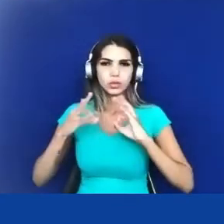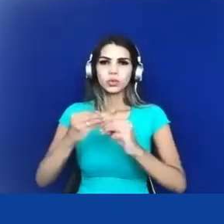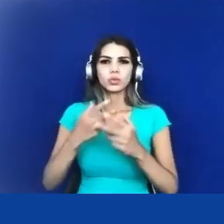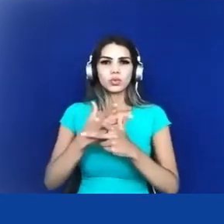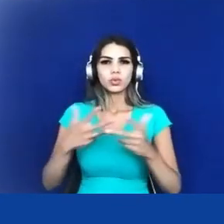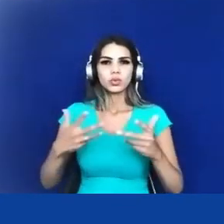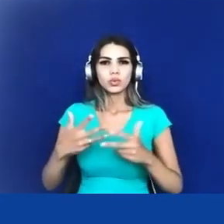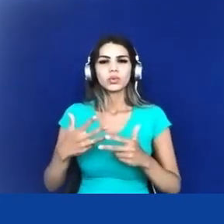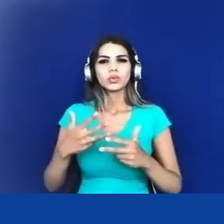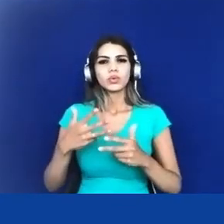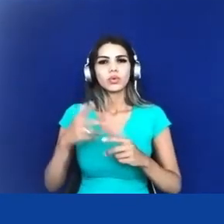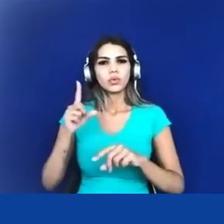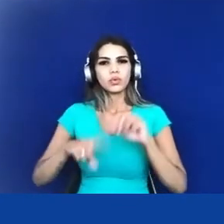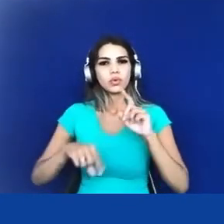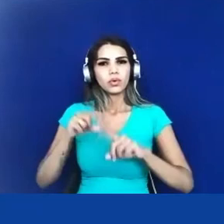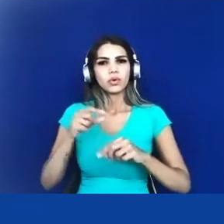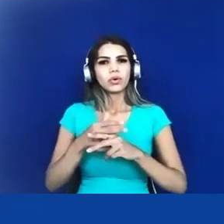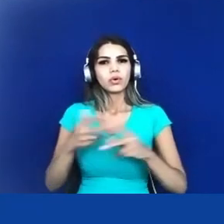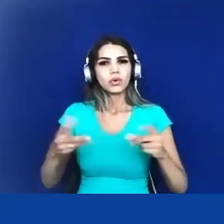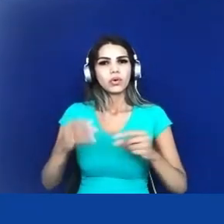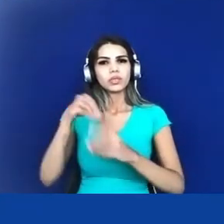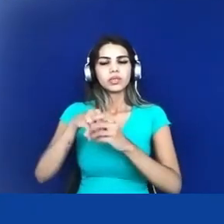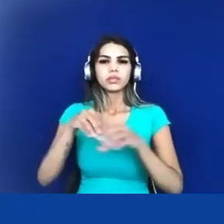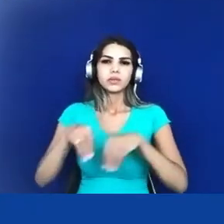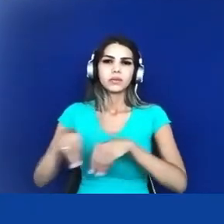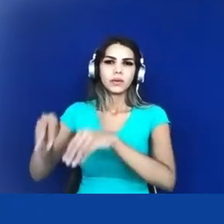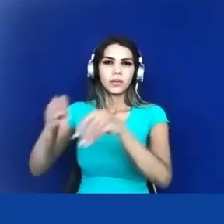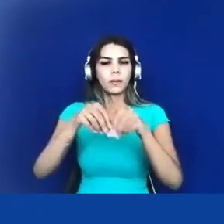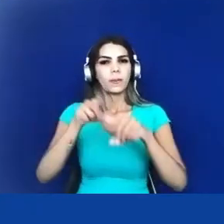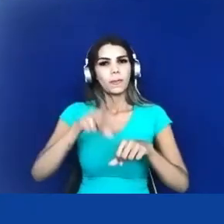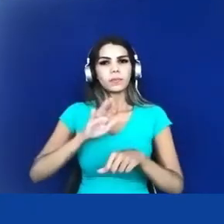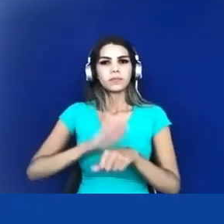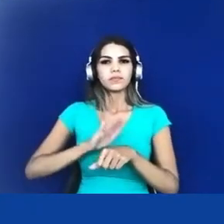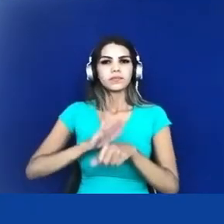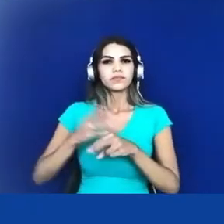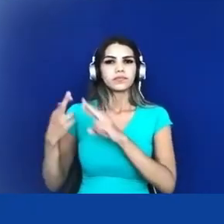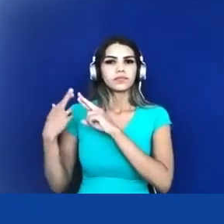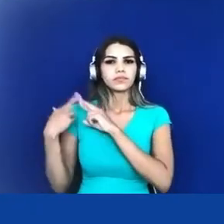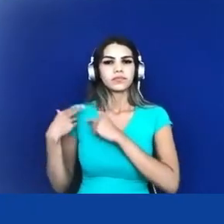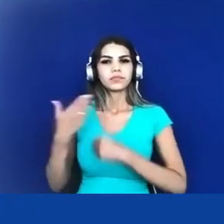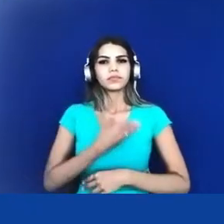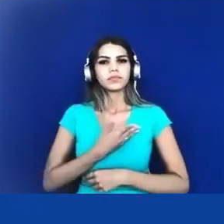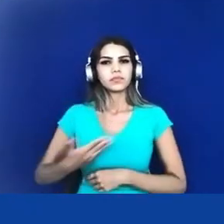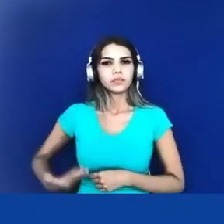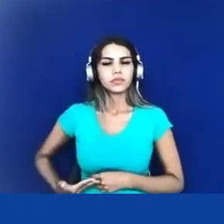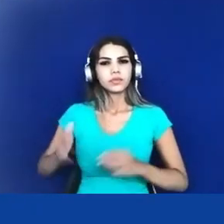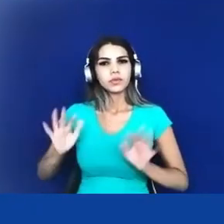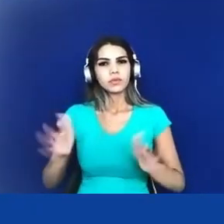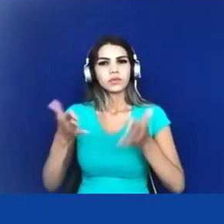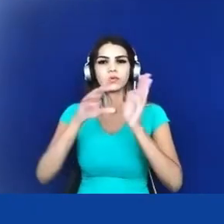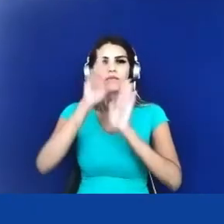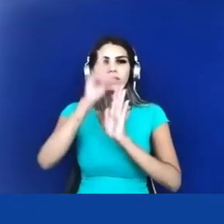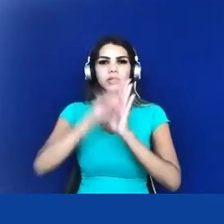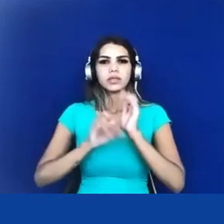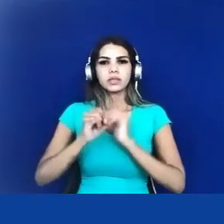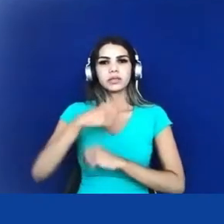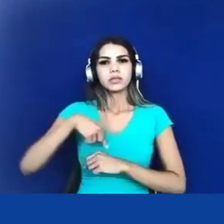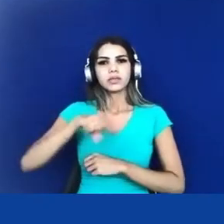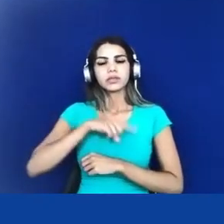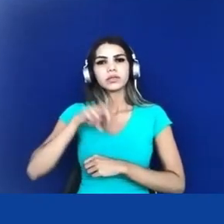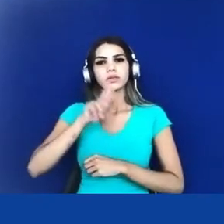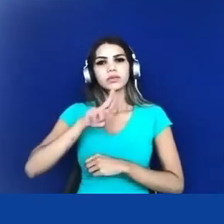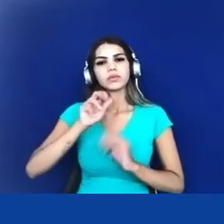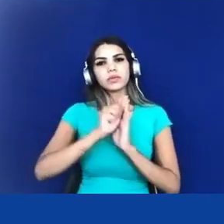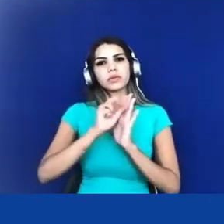né cabe ao Estado então promover vários direitos quando a gente usa o artigo 231 cabe ao